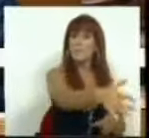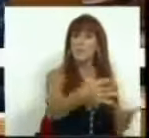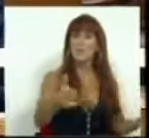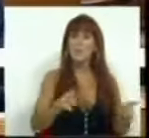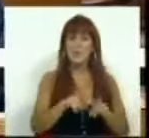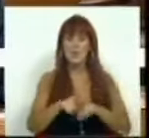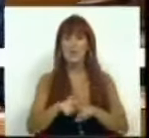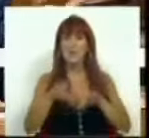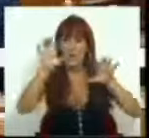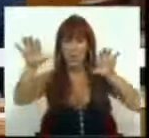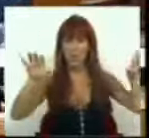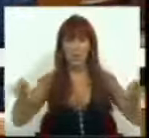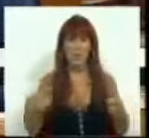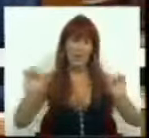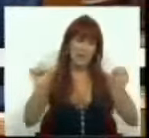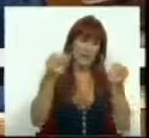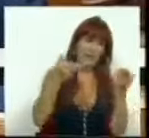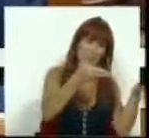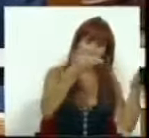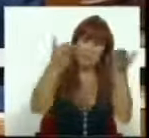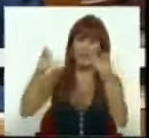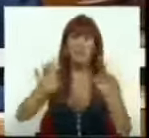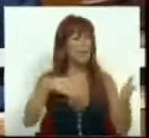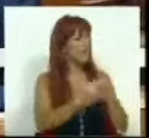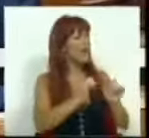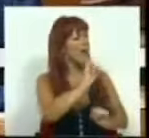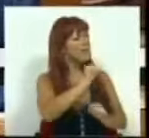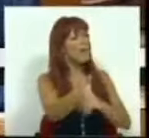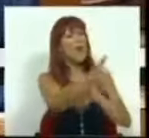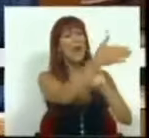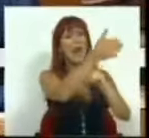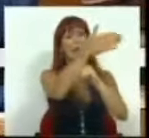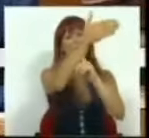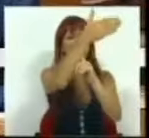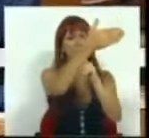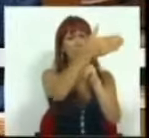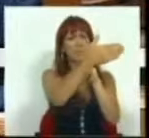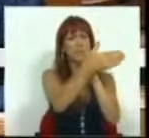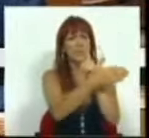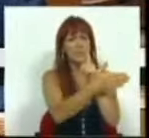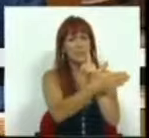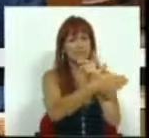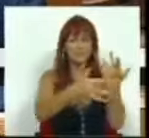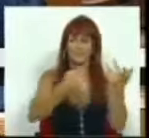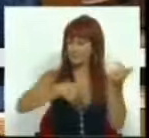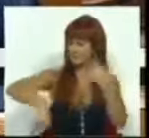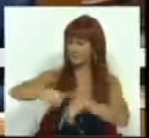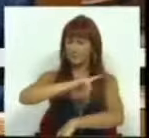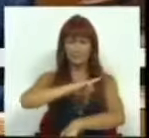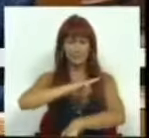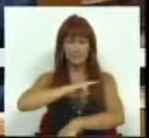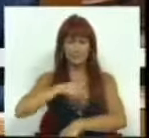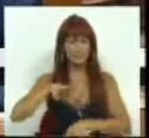que os países com resgate colocassem a bandeira a meia-aste. Para nós,